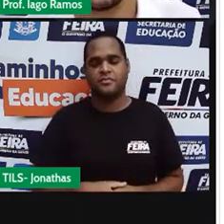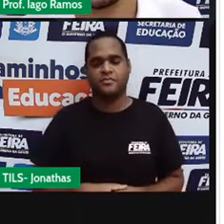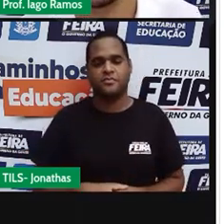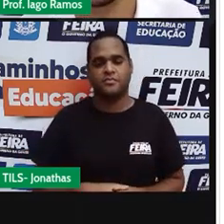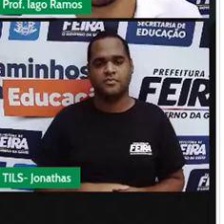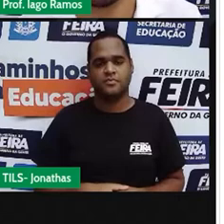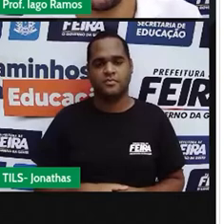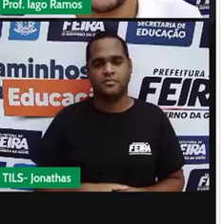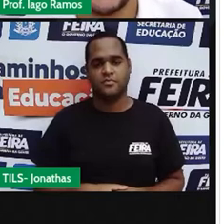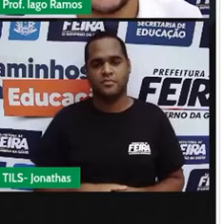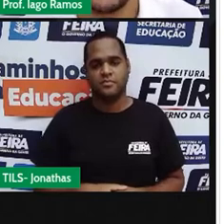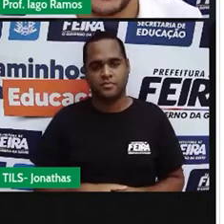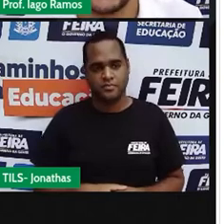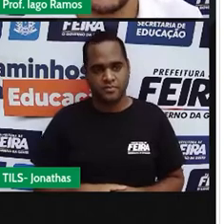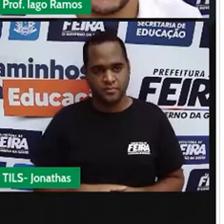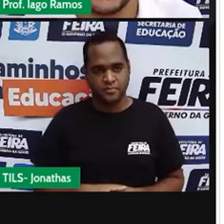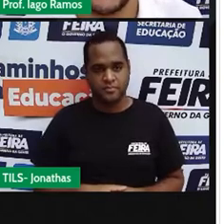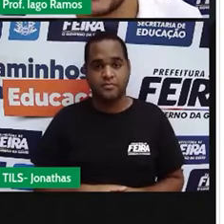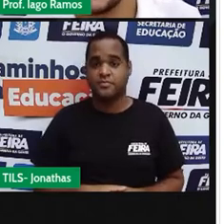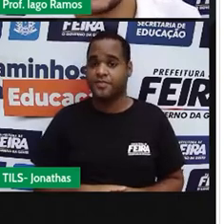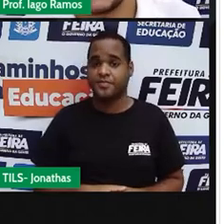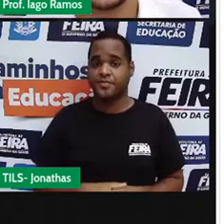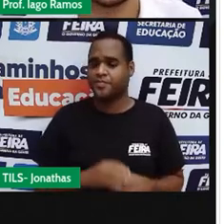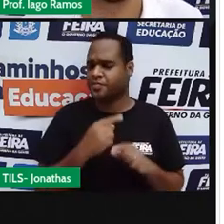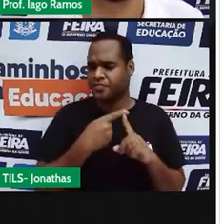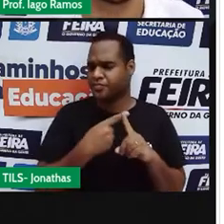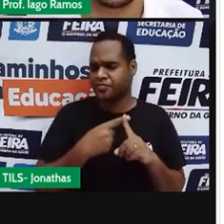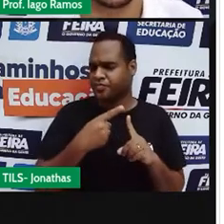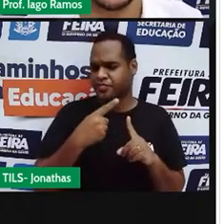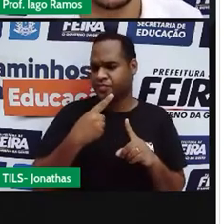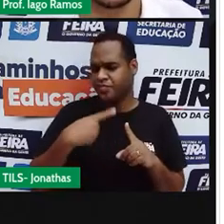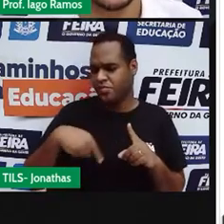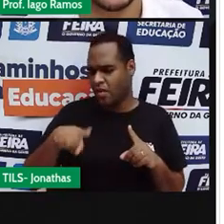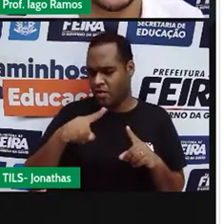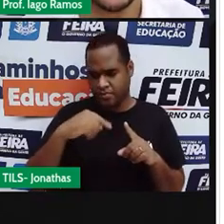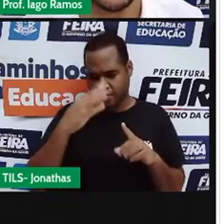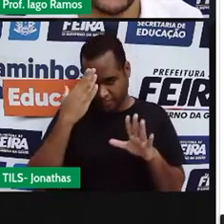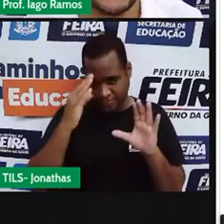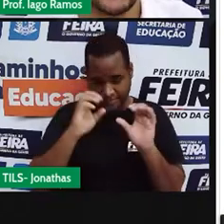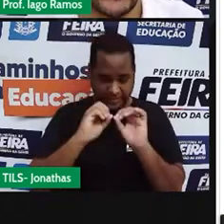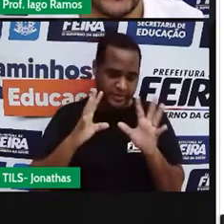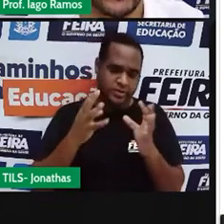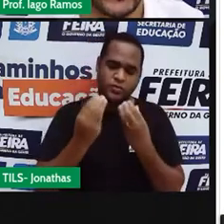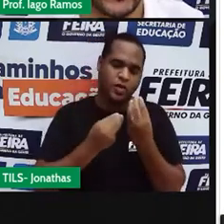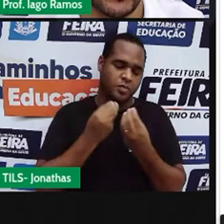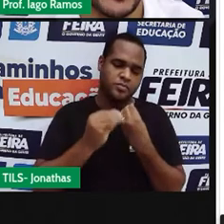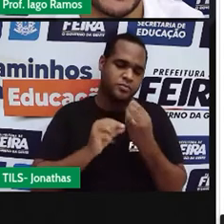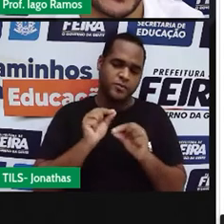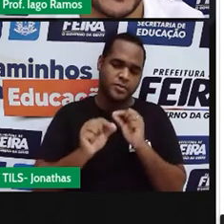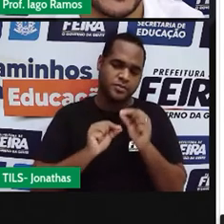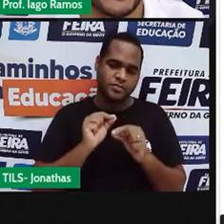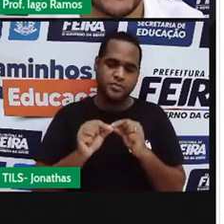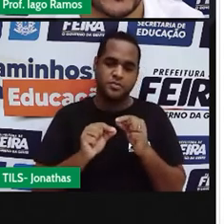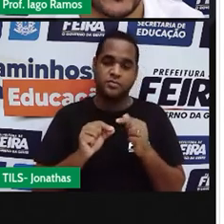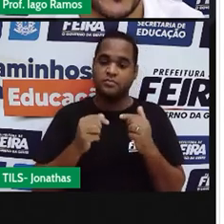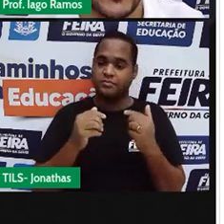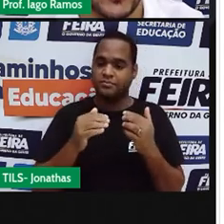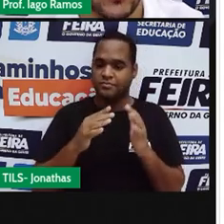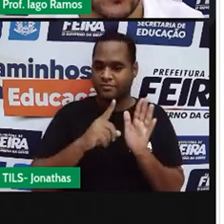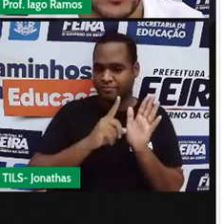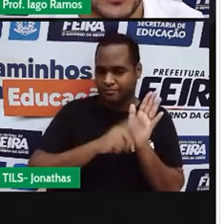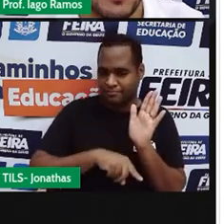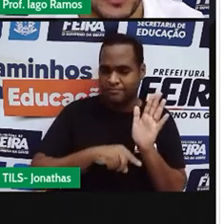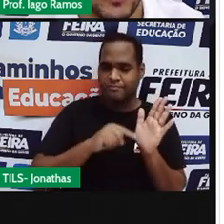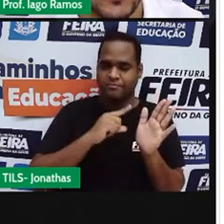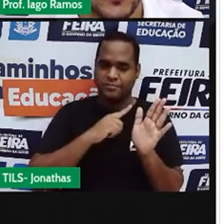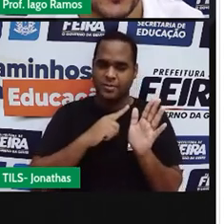Então, por que que eu quero que você entenda isso? Né? Quando eu subtraí, quando eu fiz